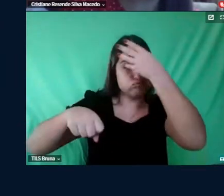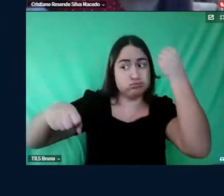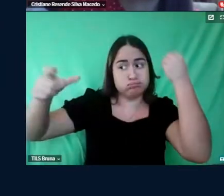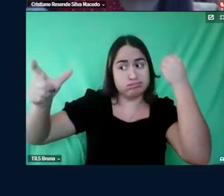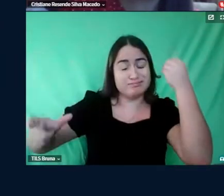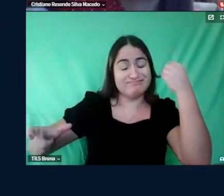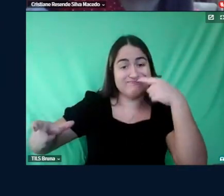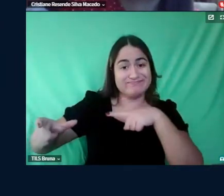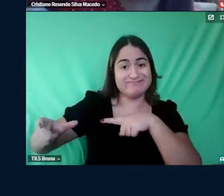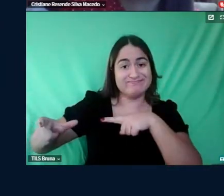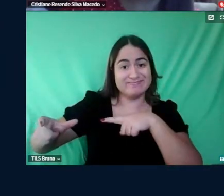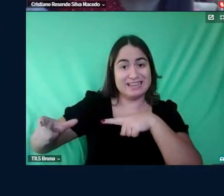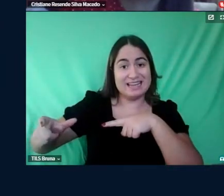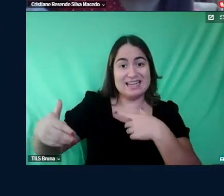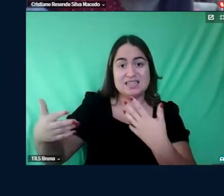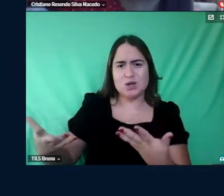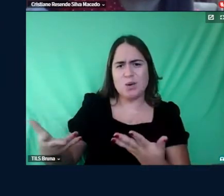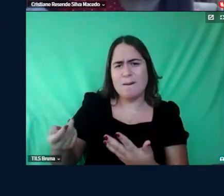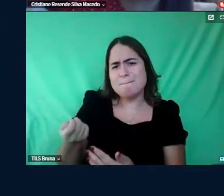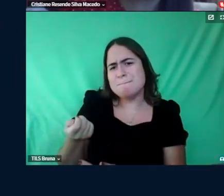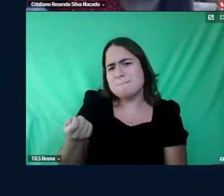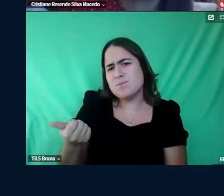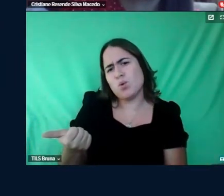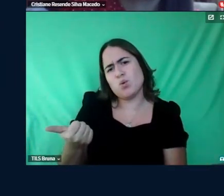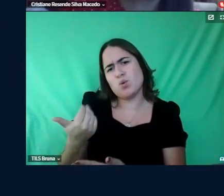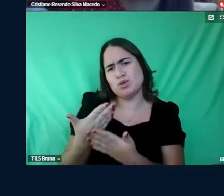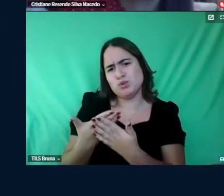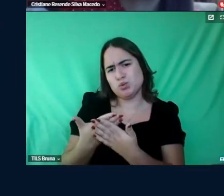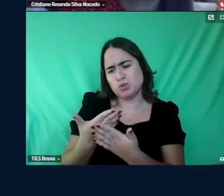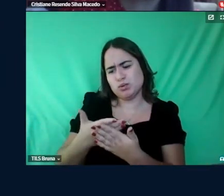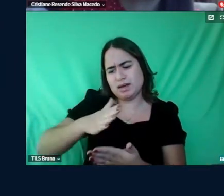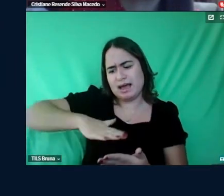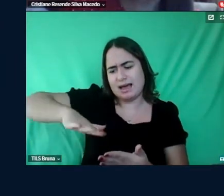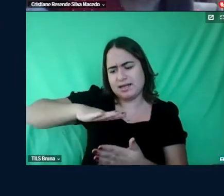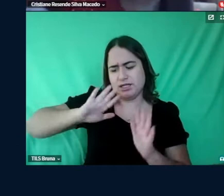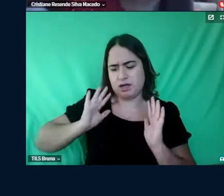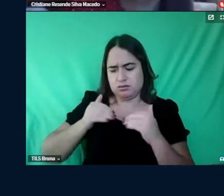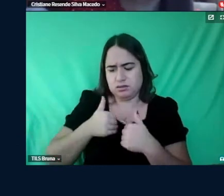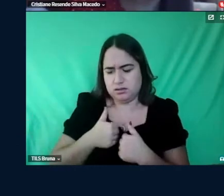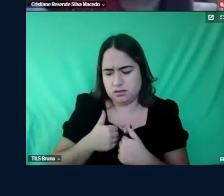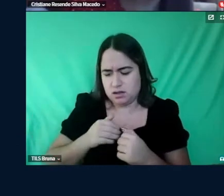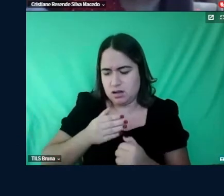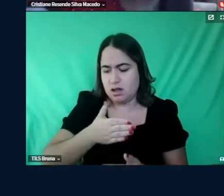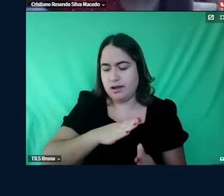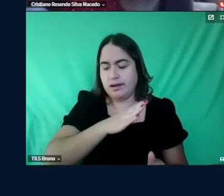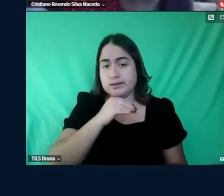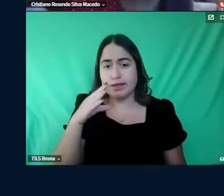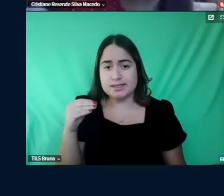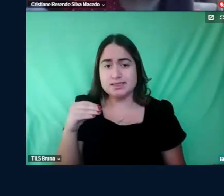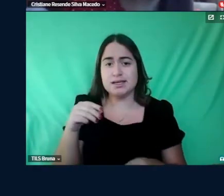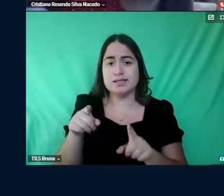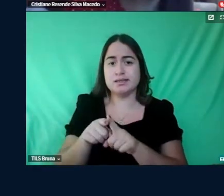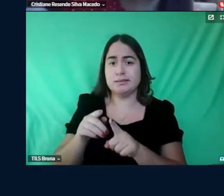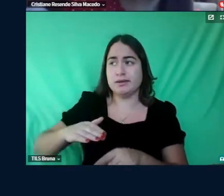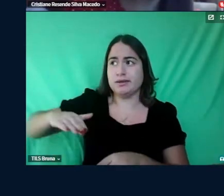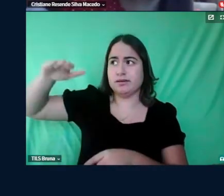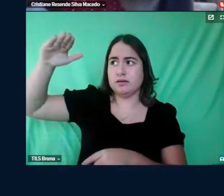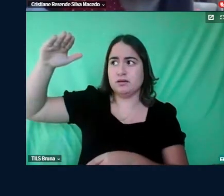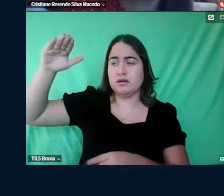nós vemos poucos estudos sobre adolescência autistas adultos autistas autistas na velhice